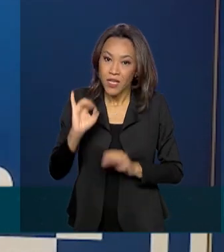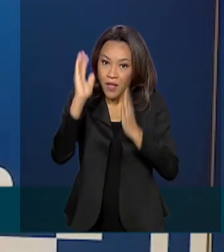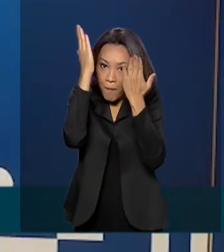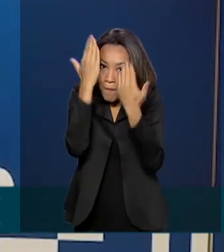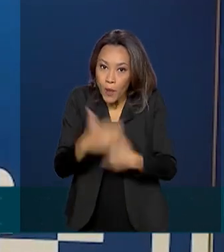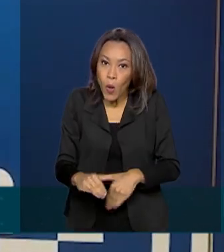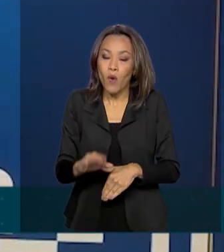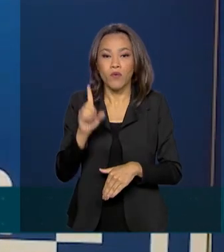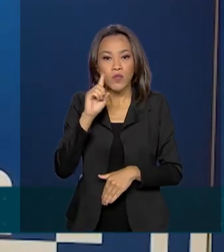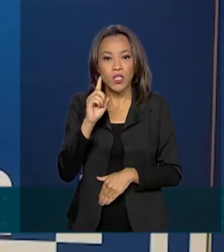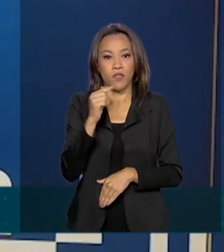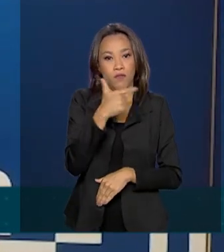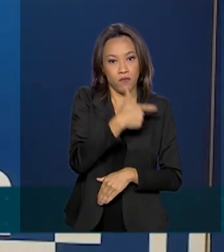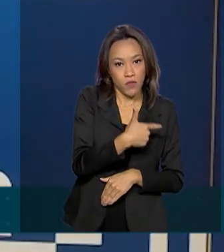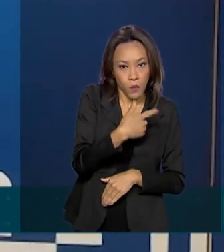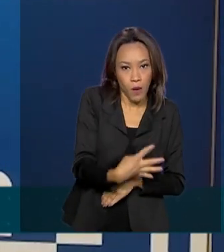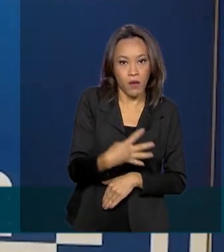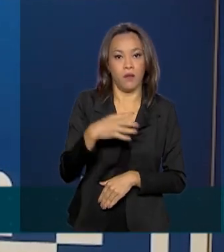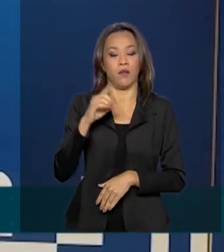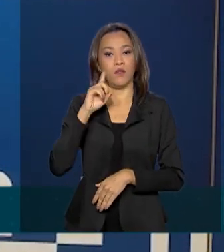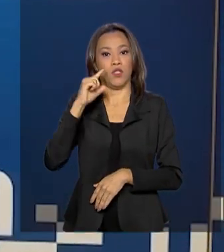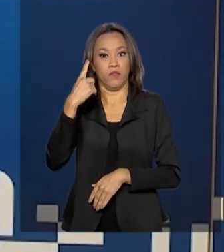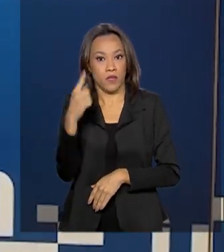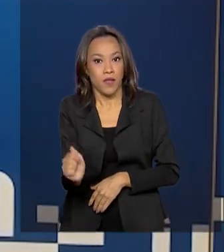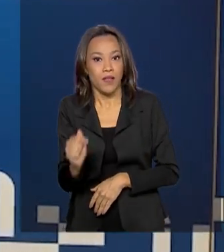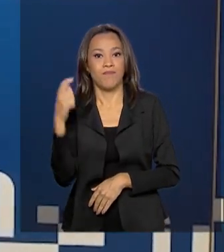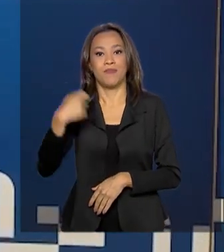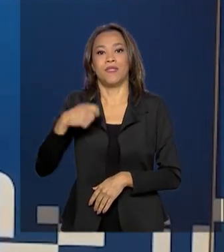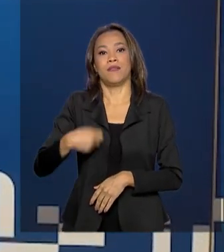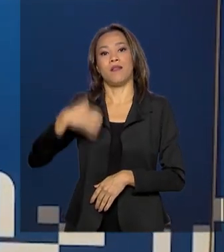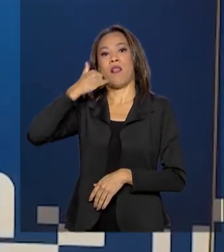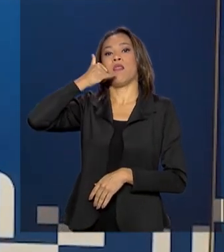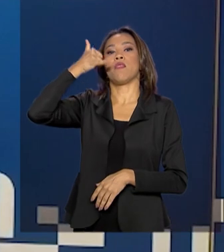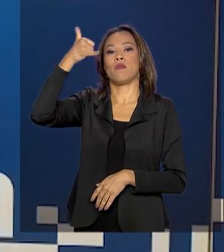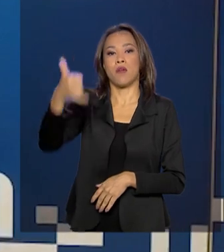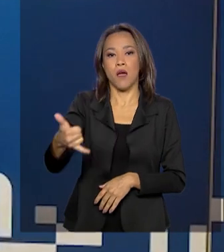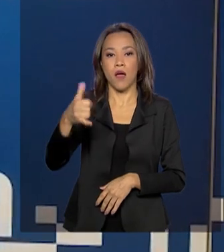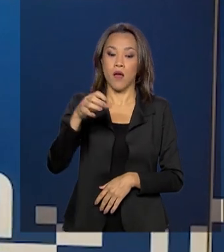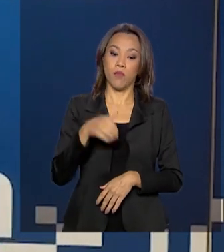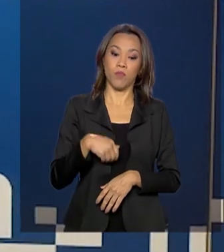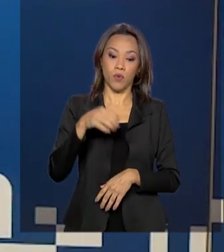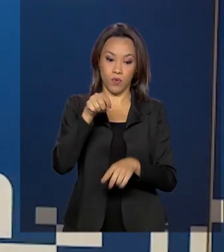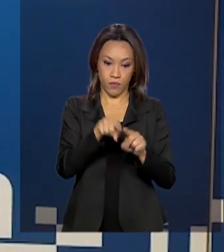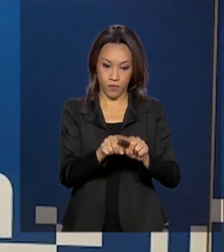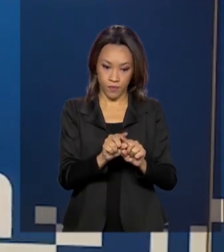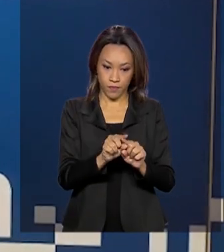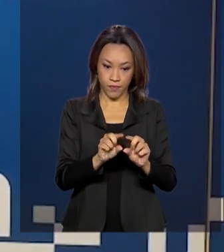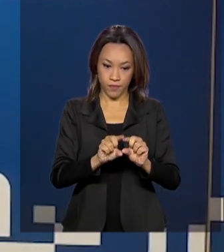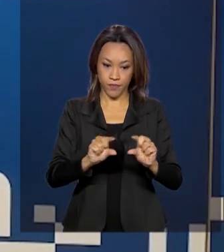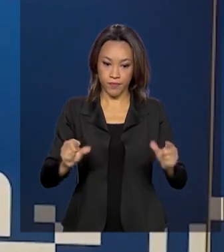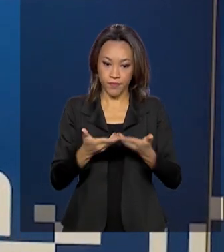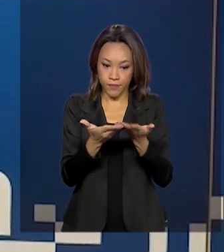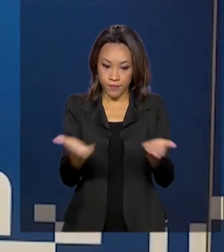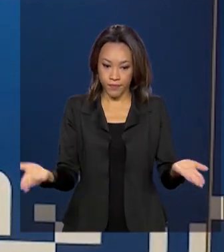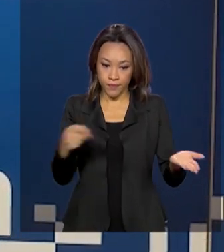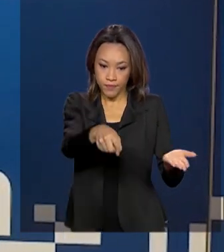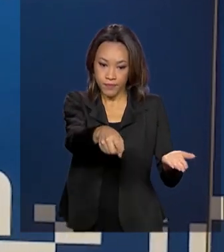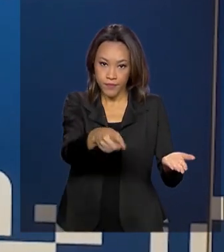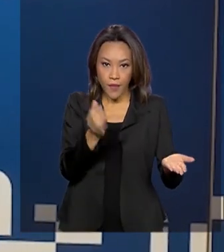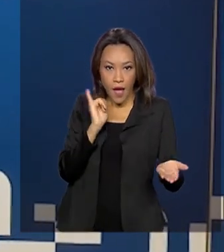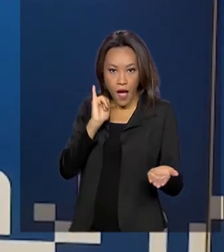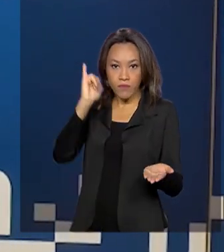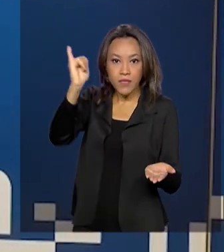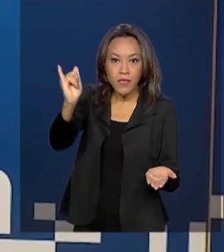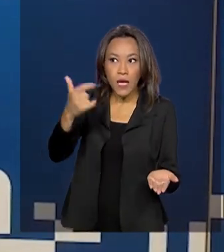17 ou no dia 24, você deverá ligar no 0800 616161 para comunicar